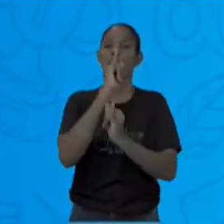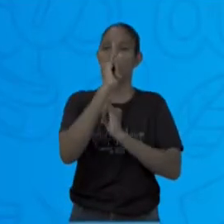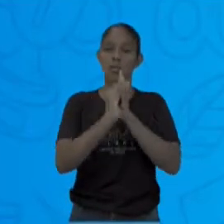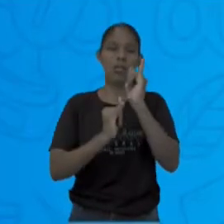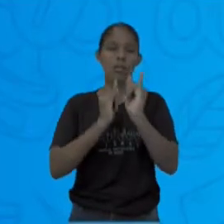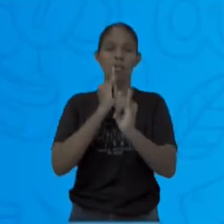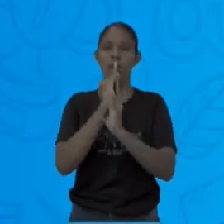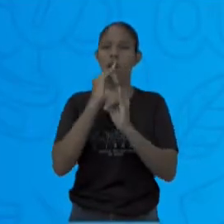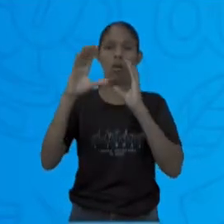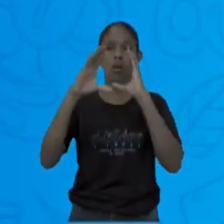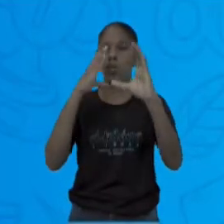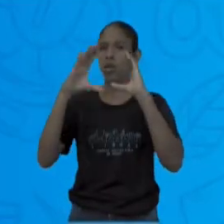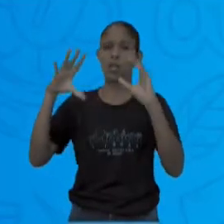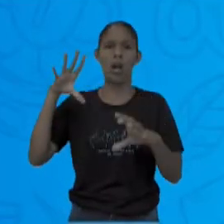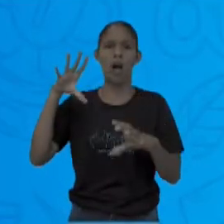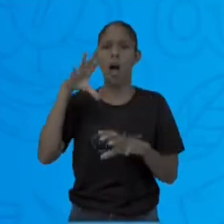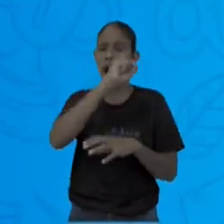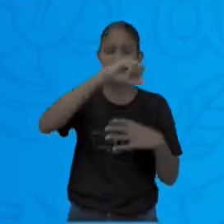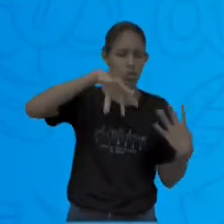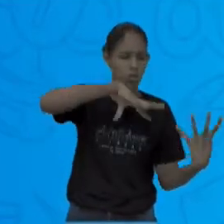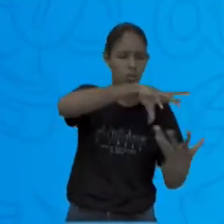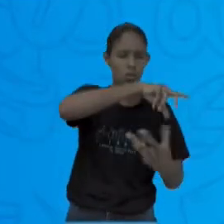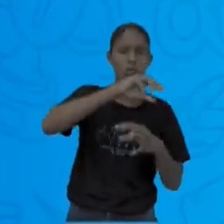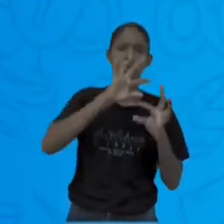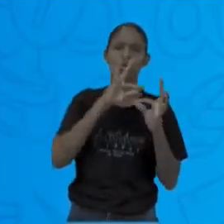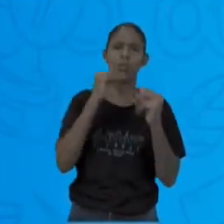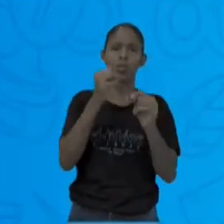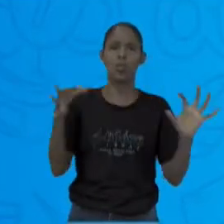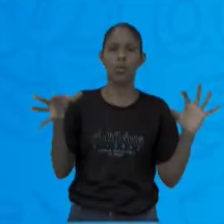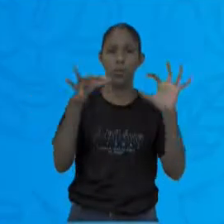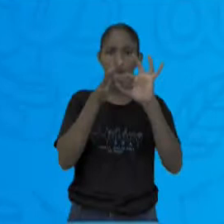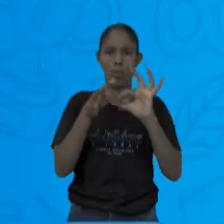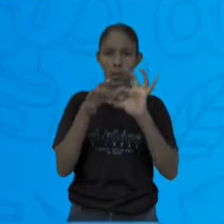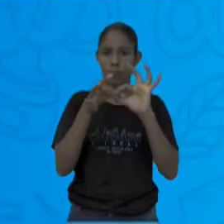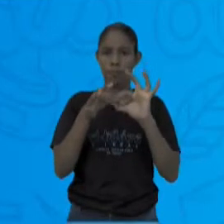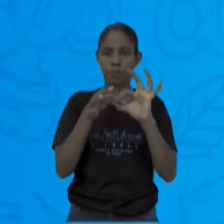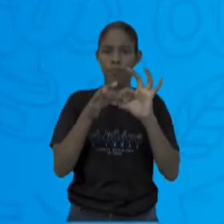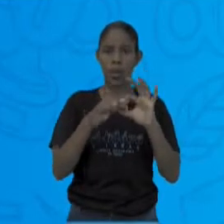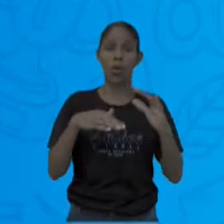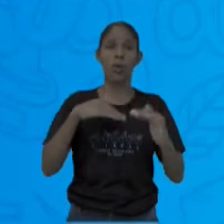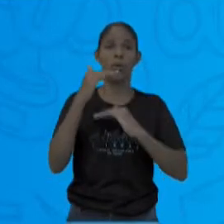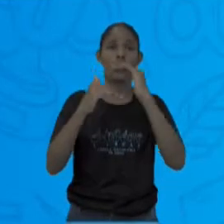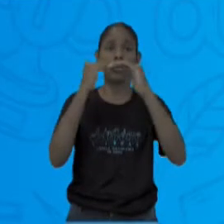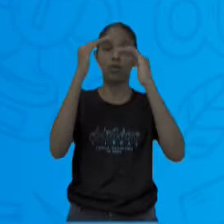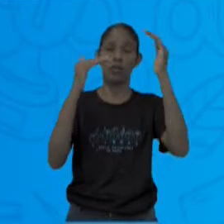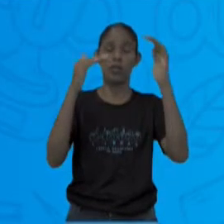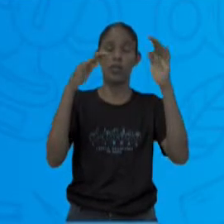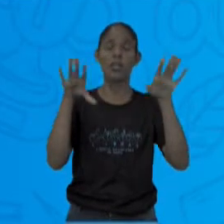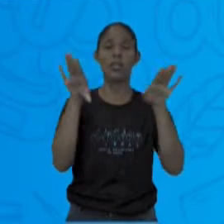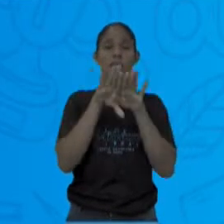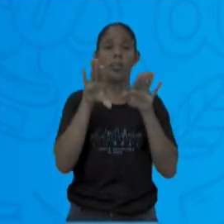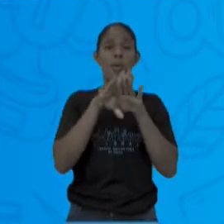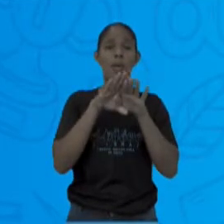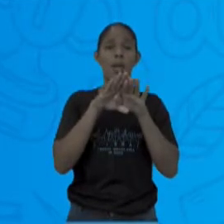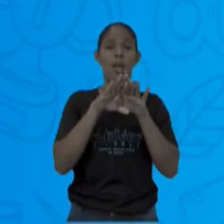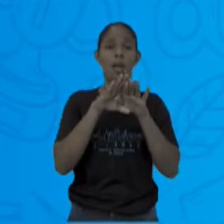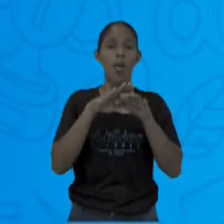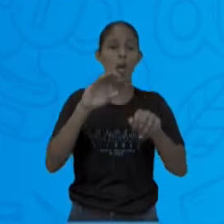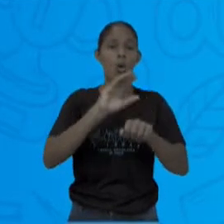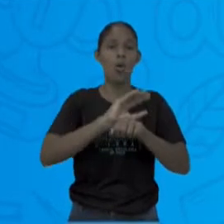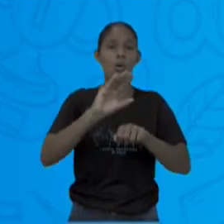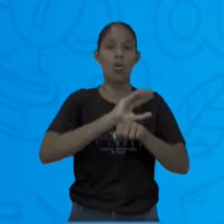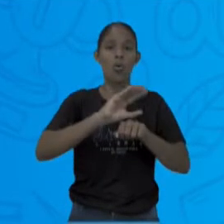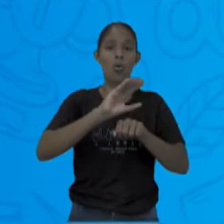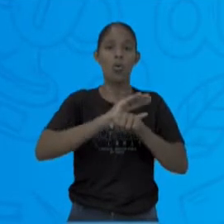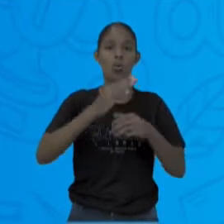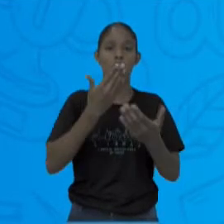É uma rede de comunicação muito grande. Outro avanço é a realização de cursos à distância, que podem ser